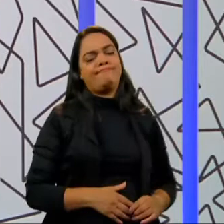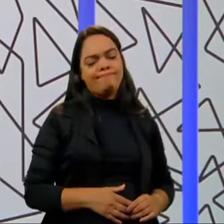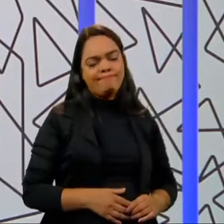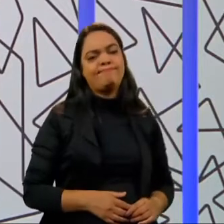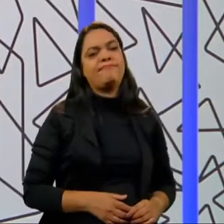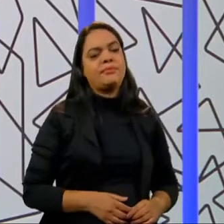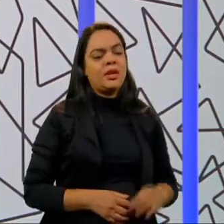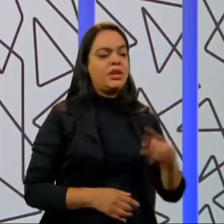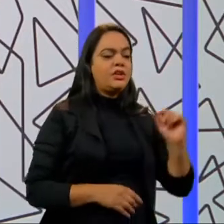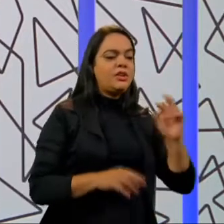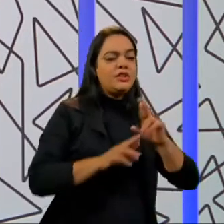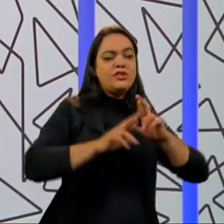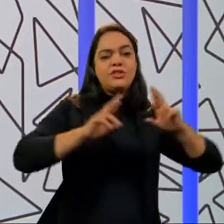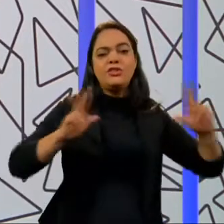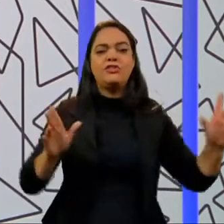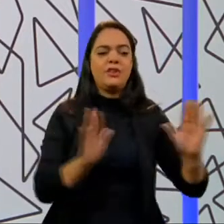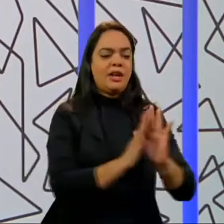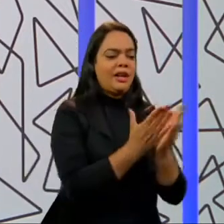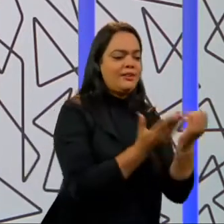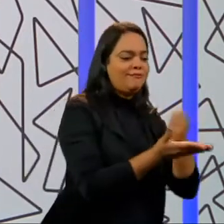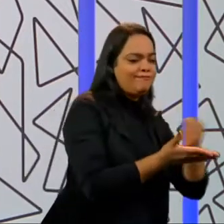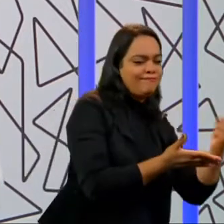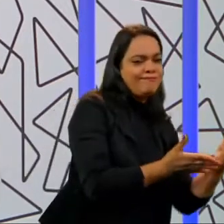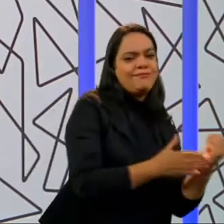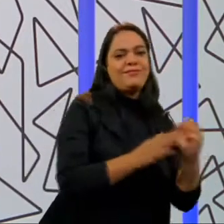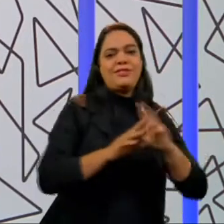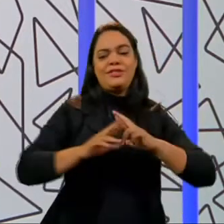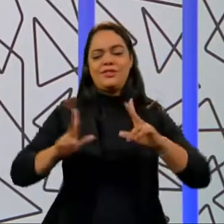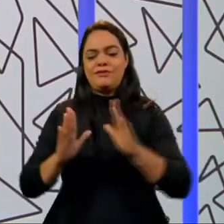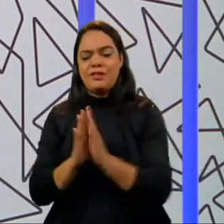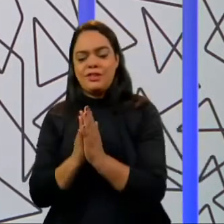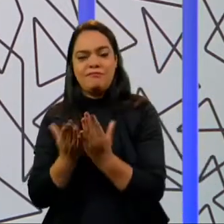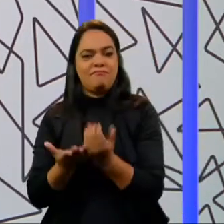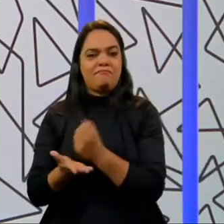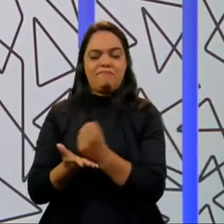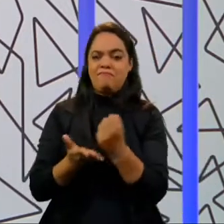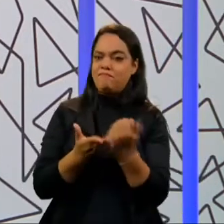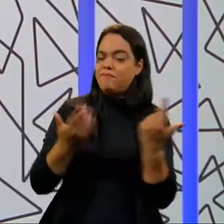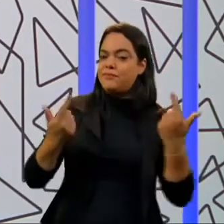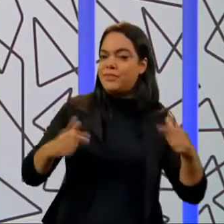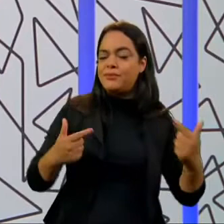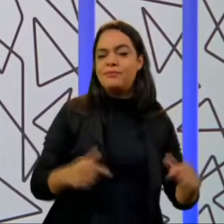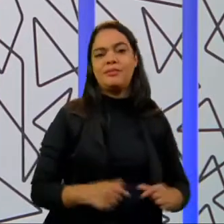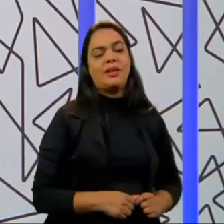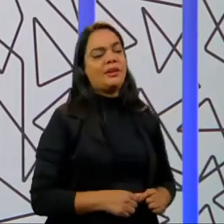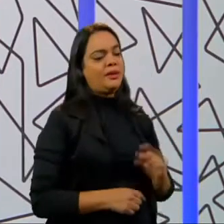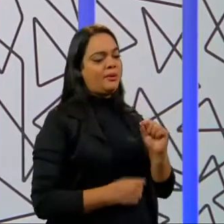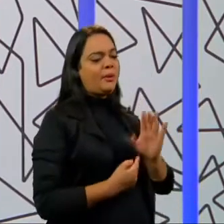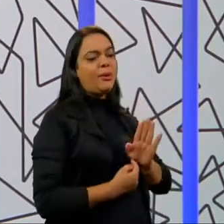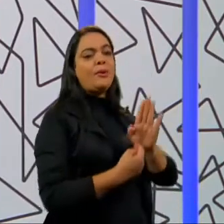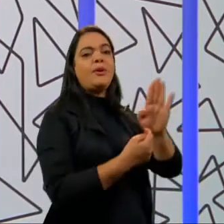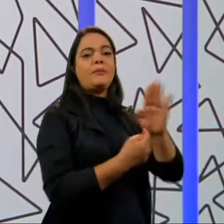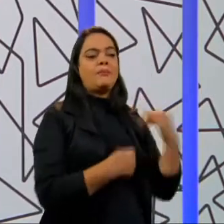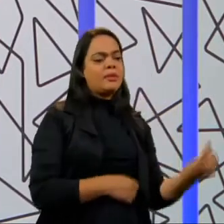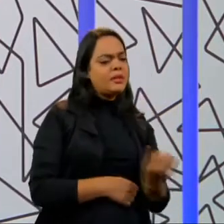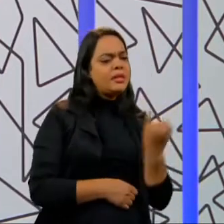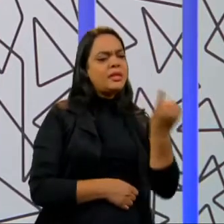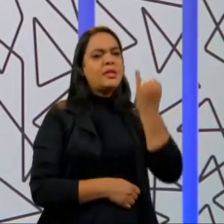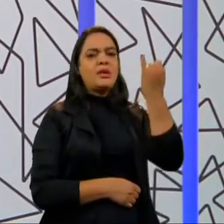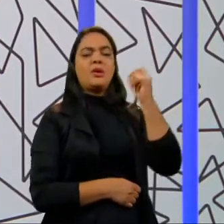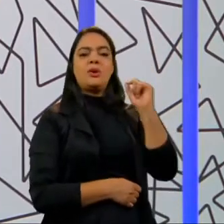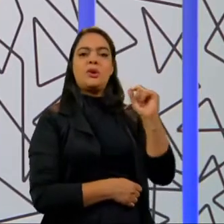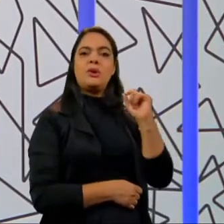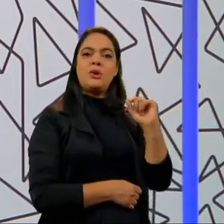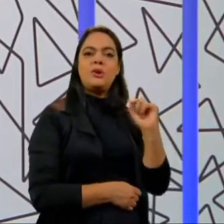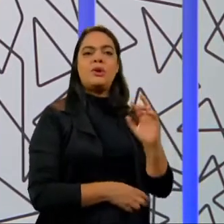assalariada com carteira, né? Então, isso já é outra coisa que denota, inclusive, uma questão bastante importante, que diferencia